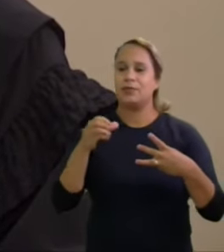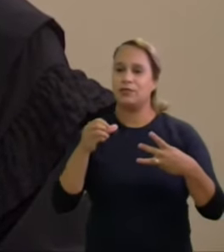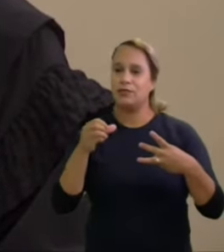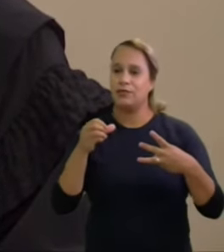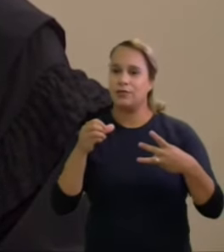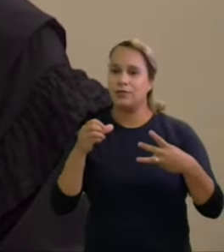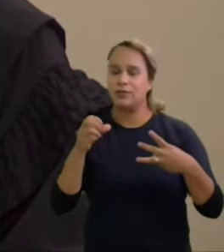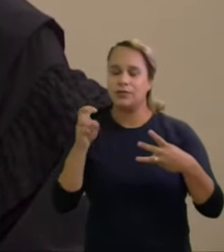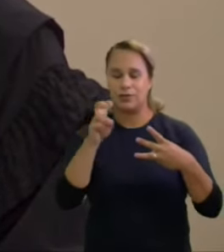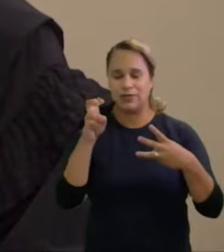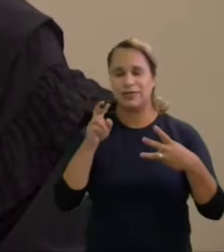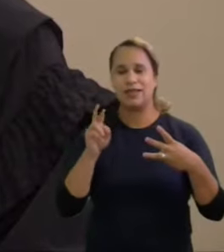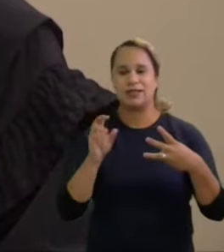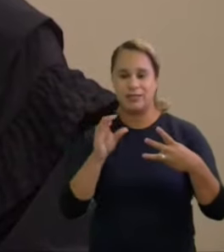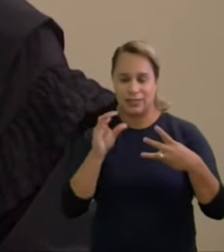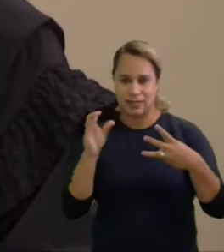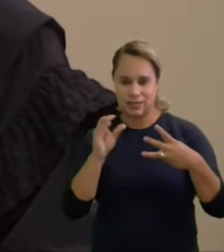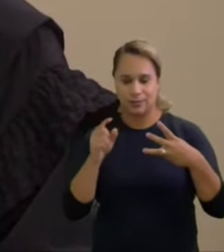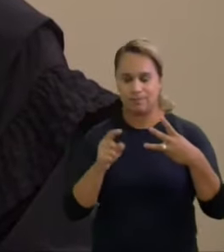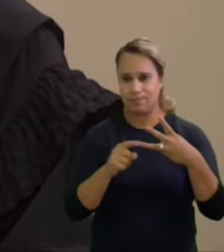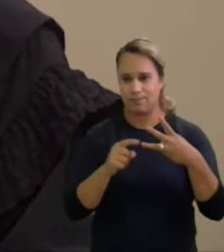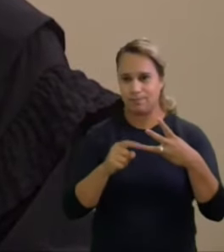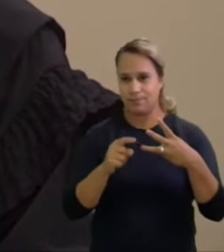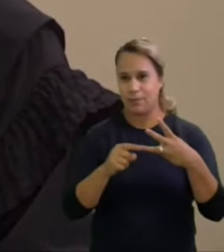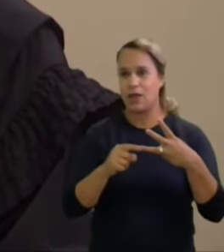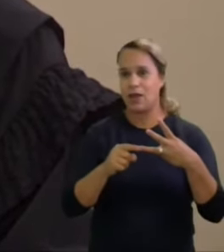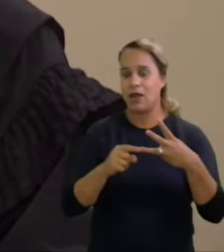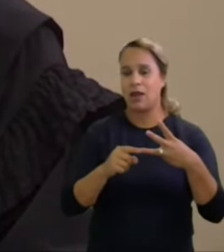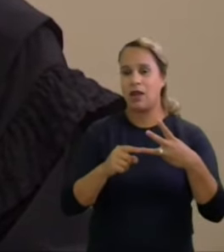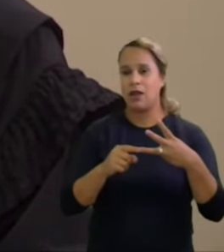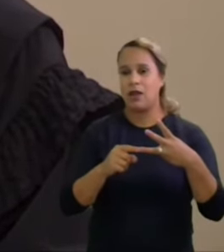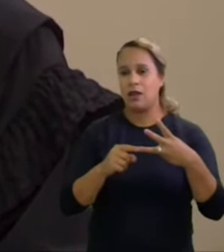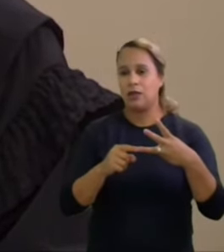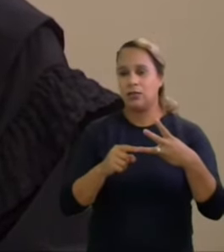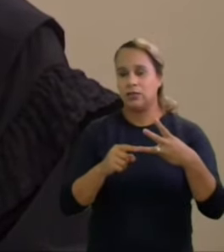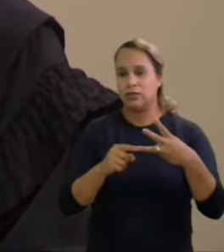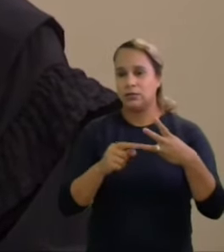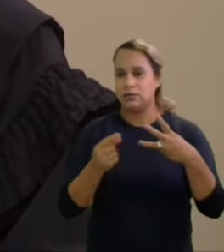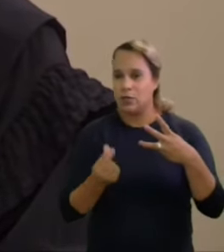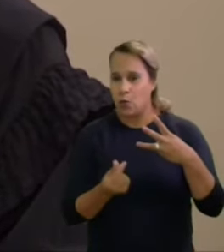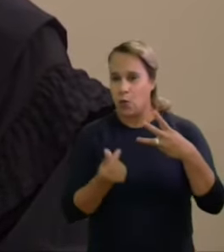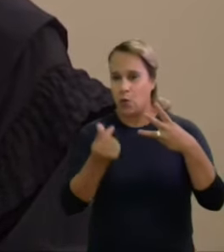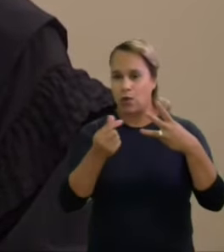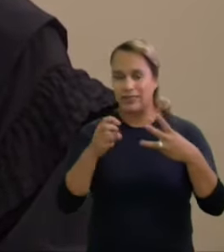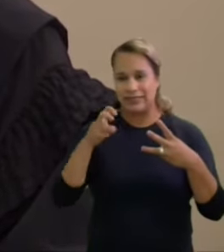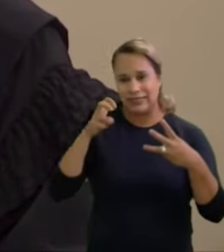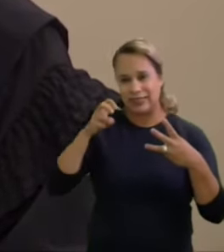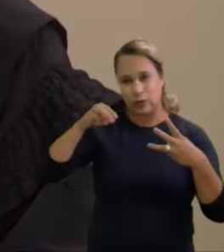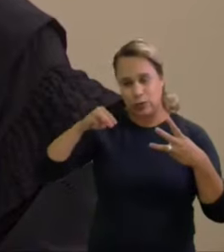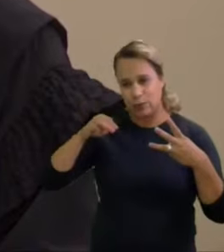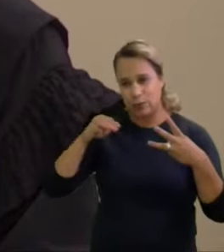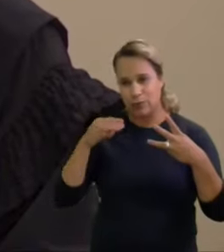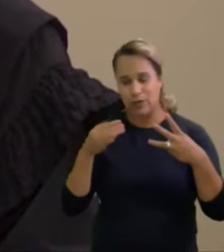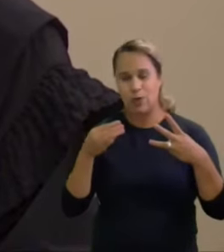e pelo terceiro concorrente Álvaro Dias foi de 5.039